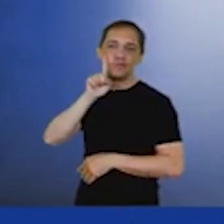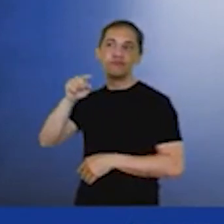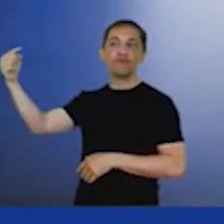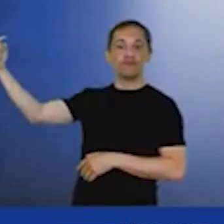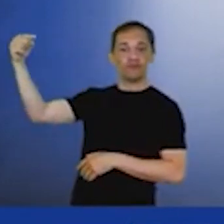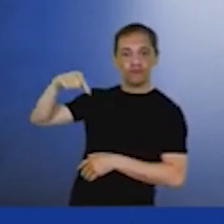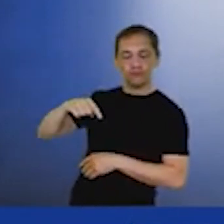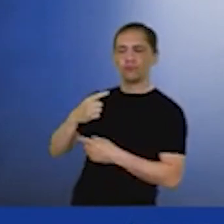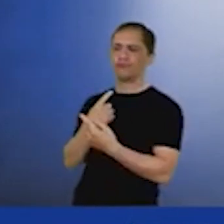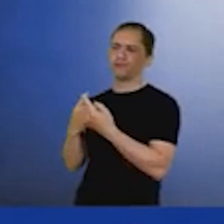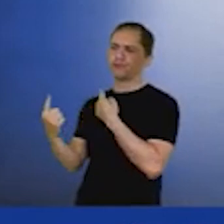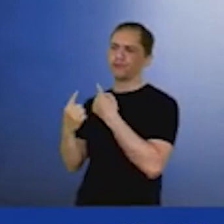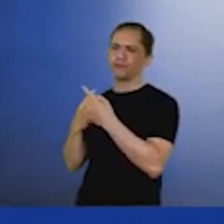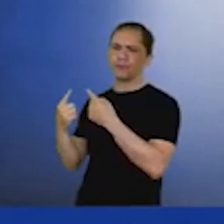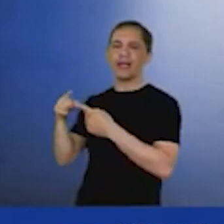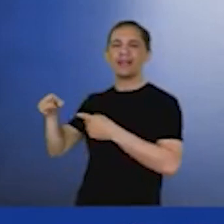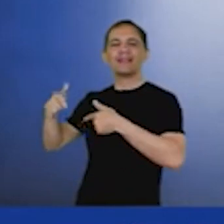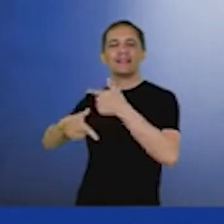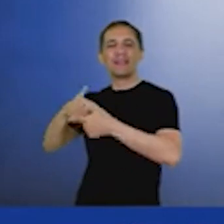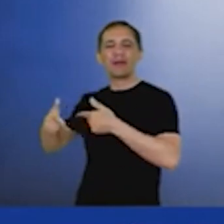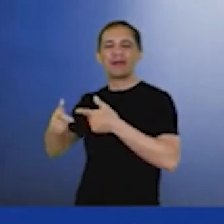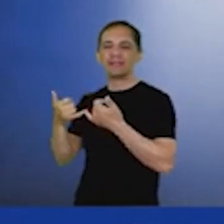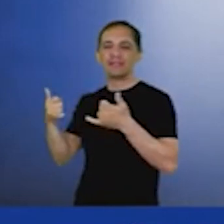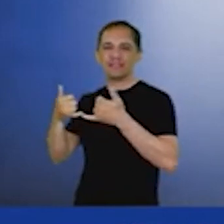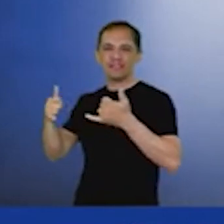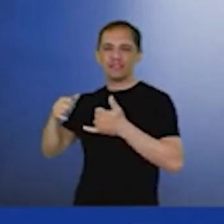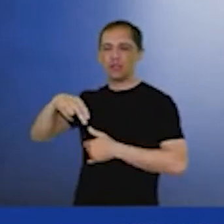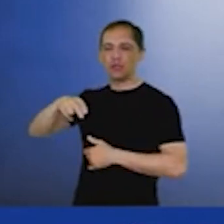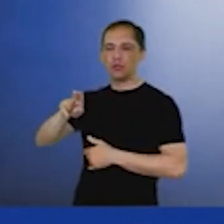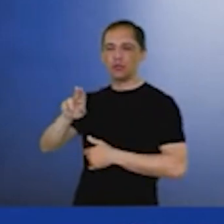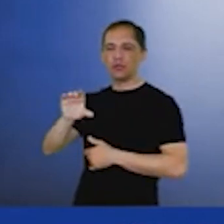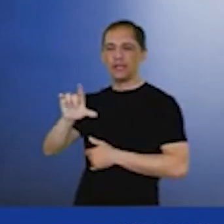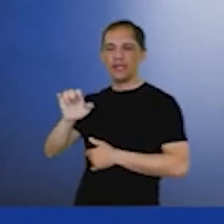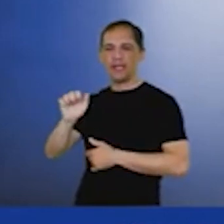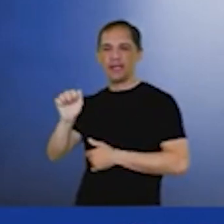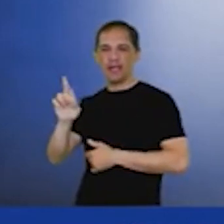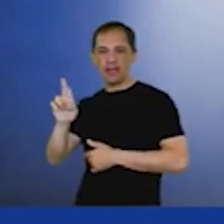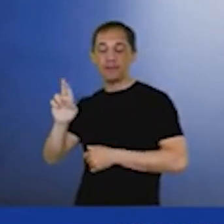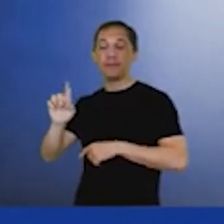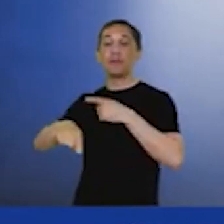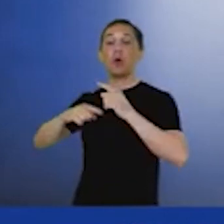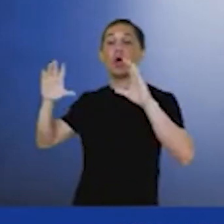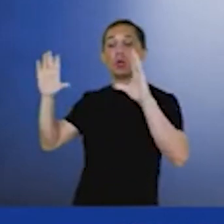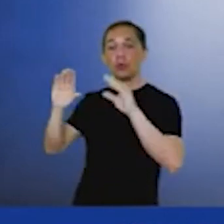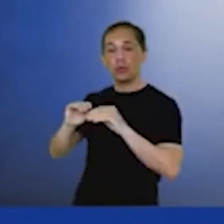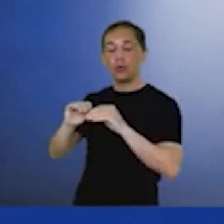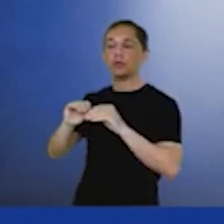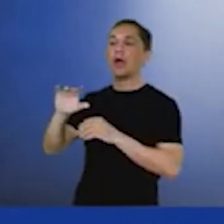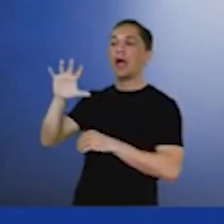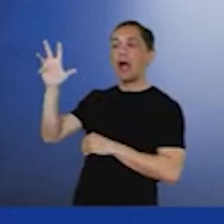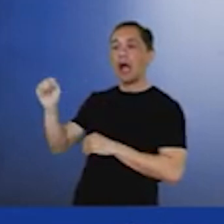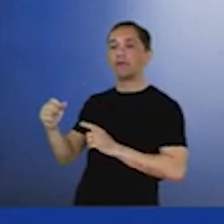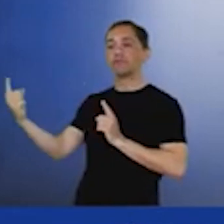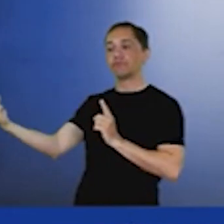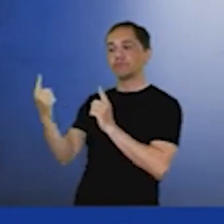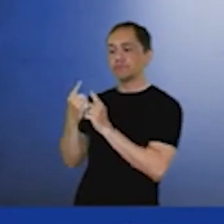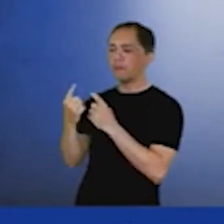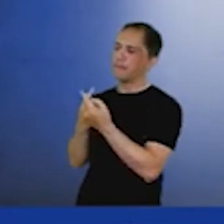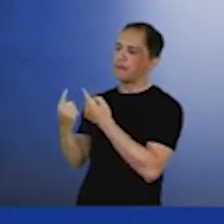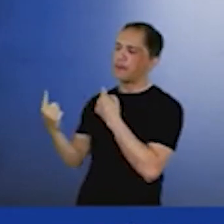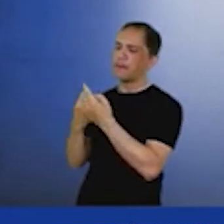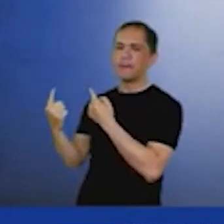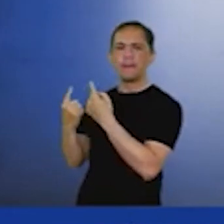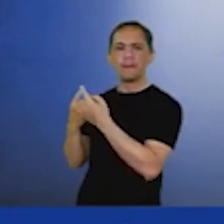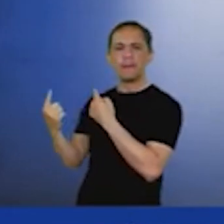nuclear. À noite, eu jantei com um executivo que veio da África e está todo mundo aqui. Eu não vi nenhum bicicletário aqui no entorno,